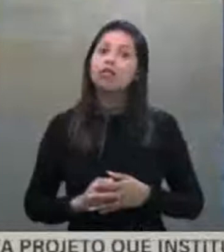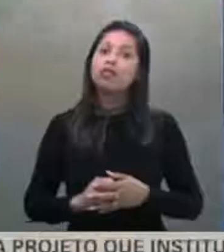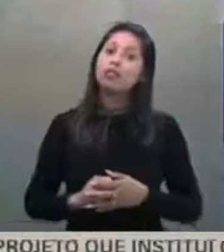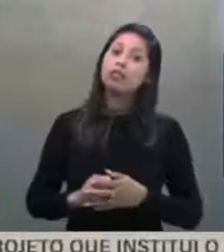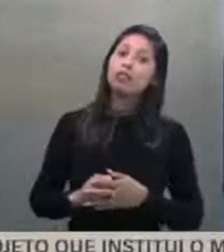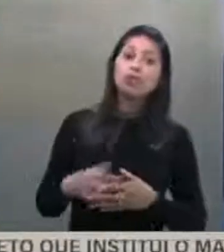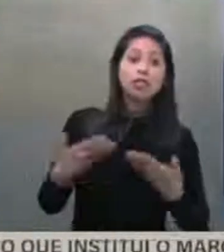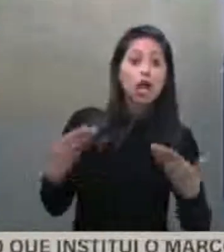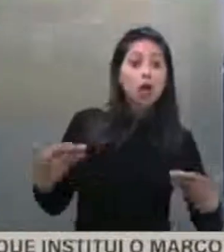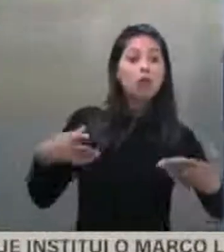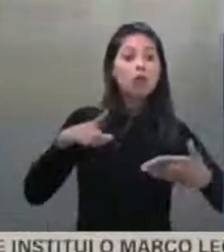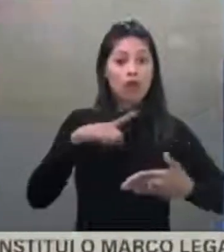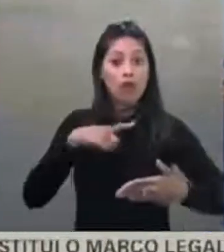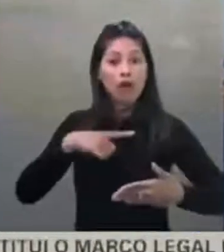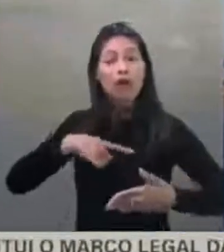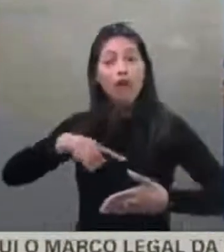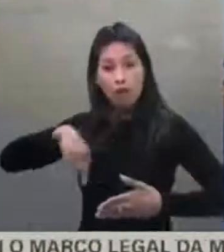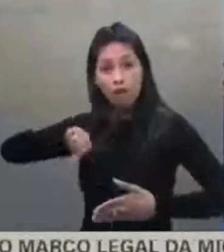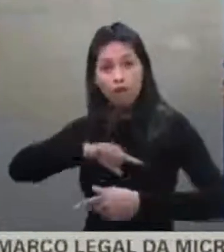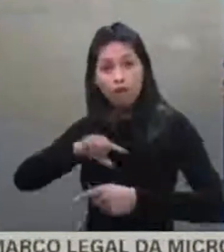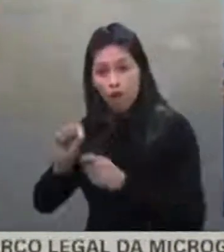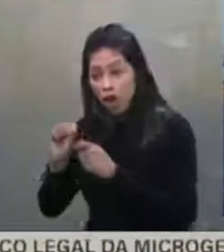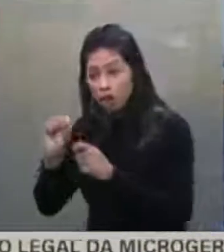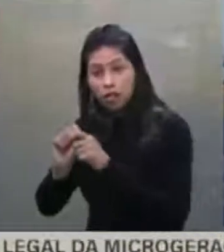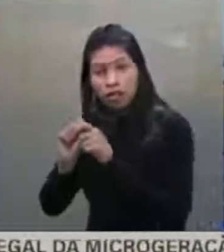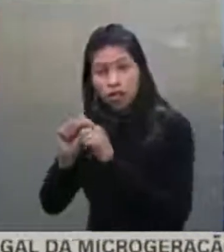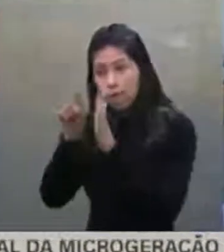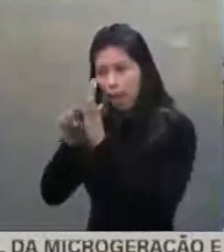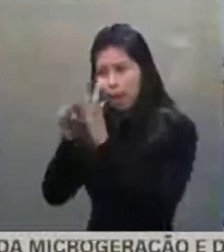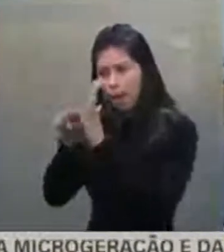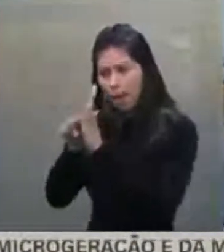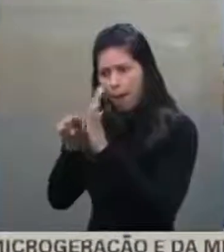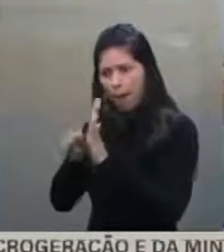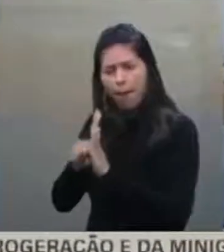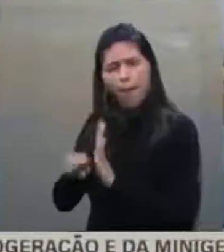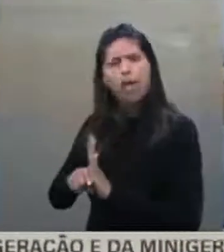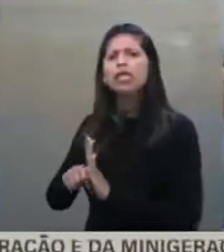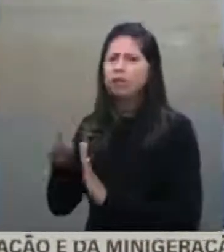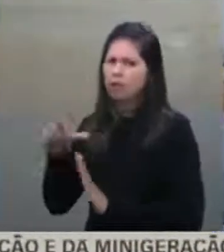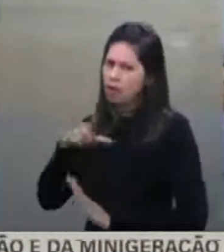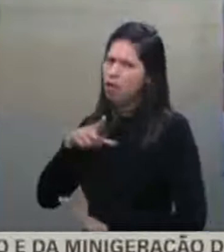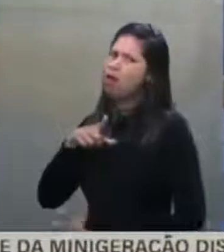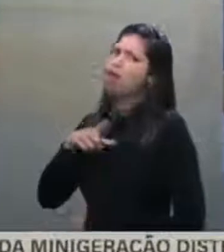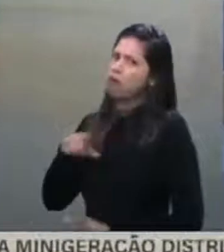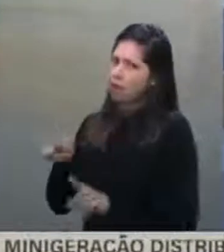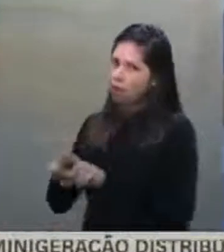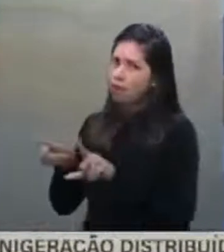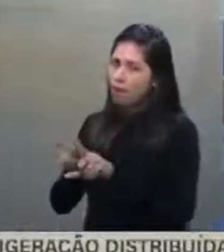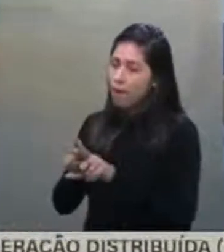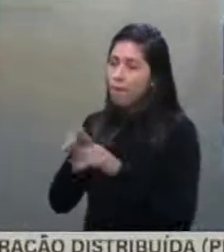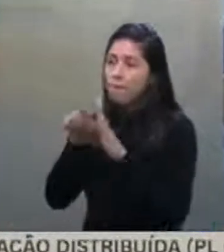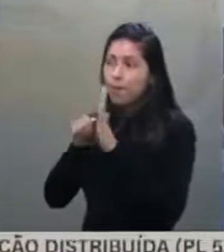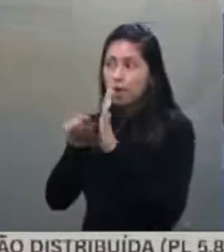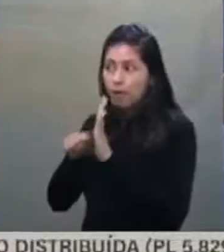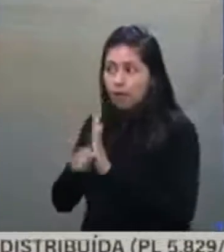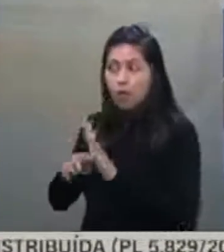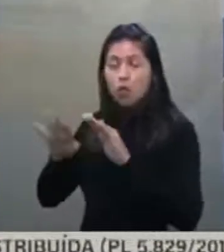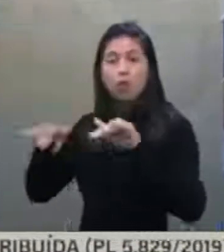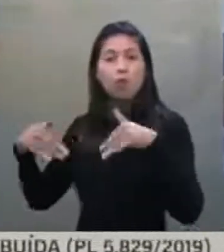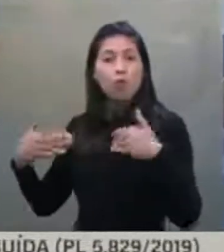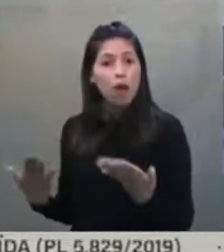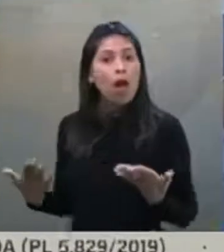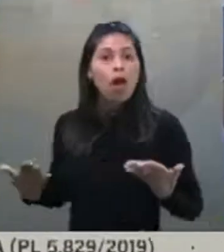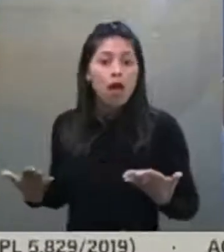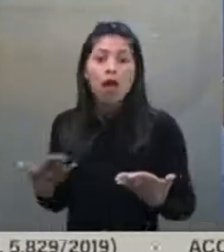nós vamos fazer essa batina, tenho perguntas a fazer para ele também, mas ele transcende essa questão. Ele tem